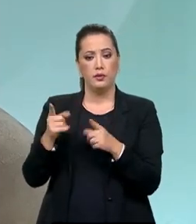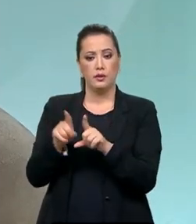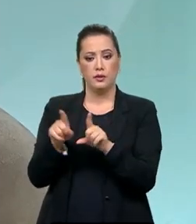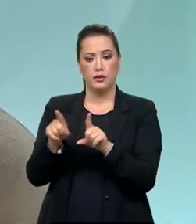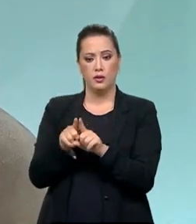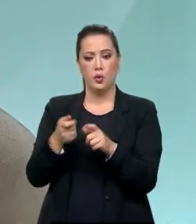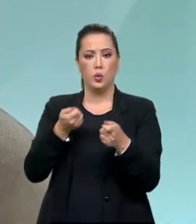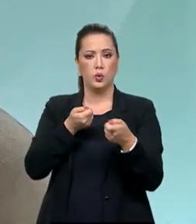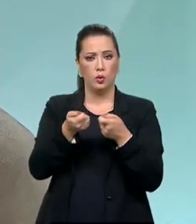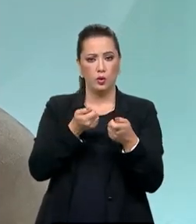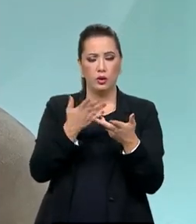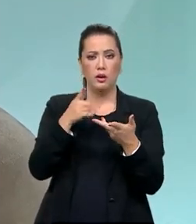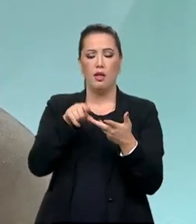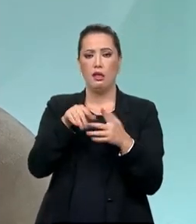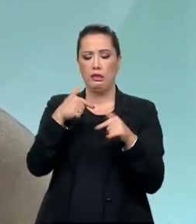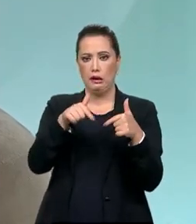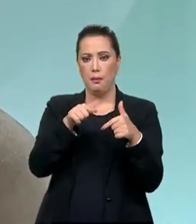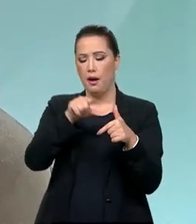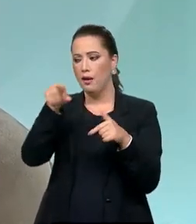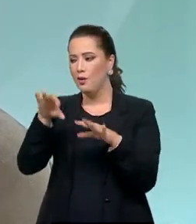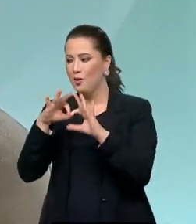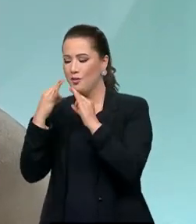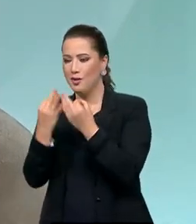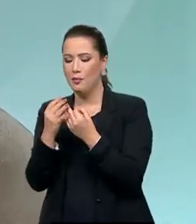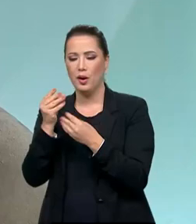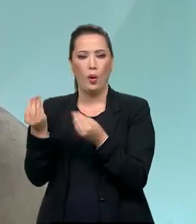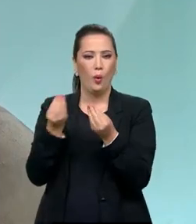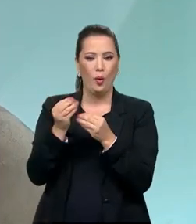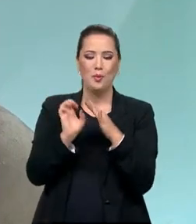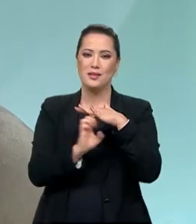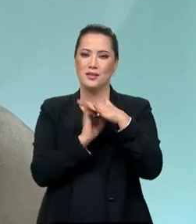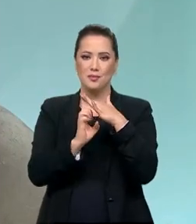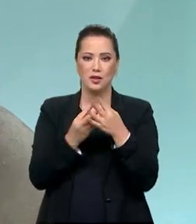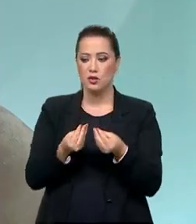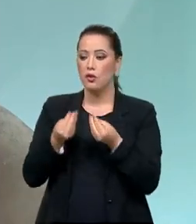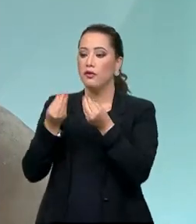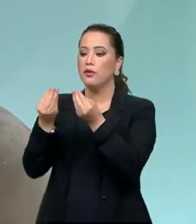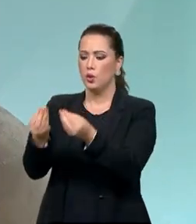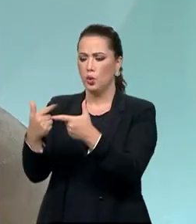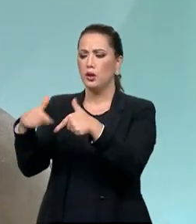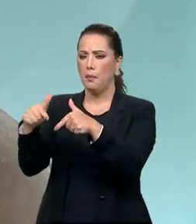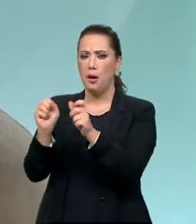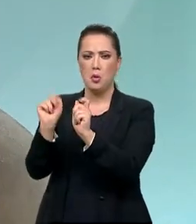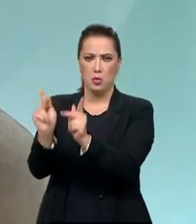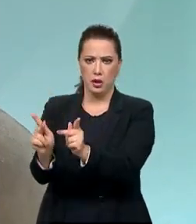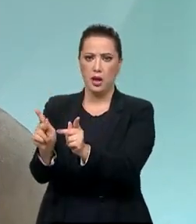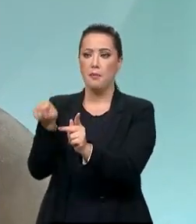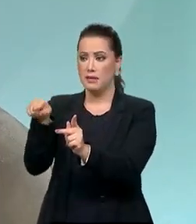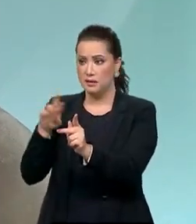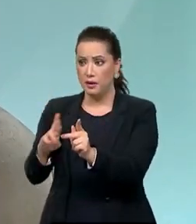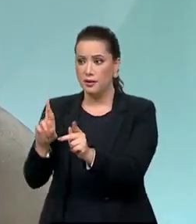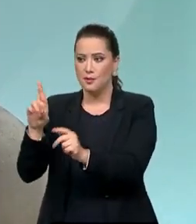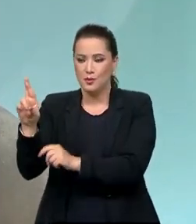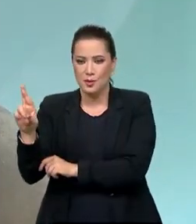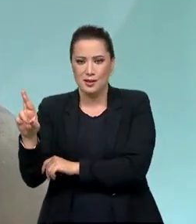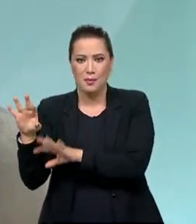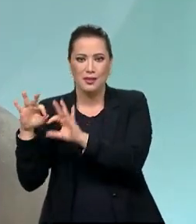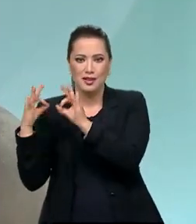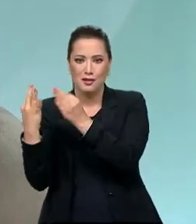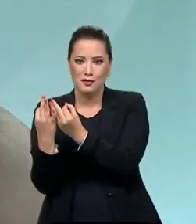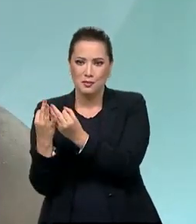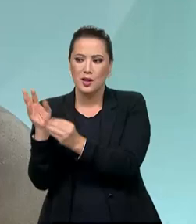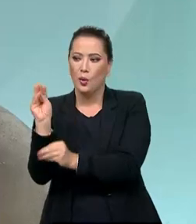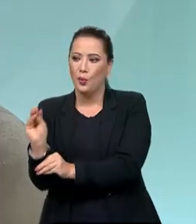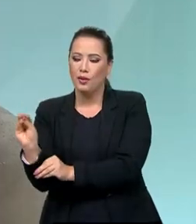Equilíbrio Trabalho-Família, mostrando o que as empresas fizeram para garantir empregos, para ser familiarmente responsáveis, para ajudar o home